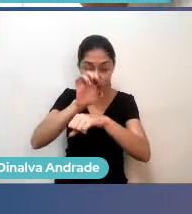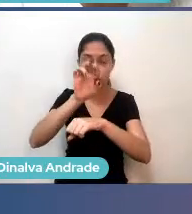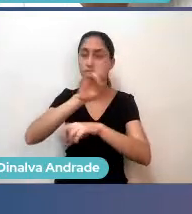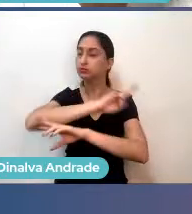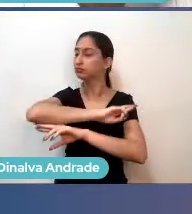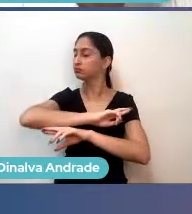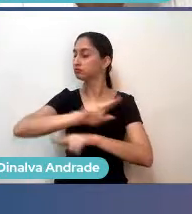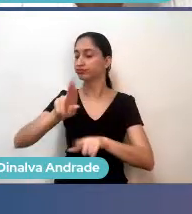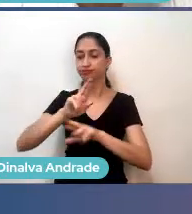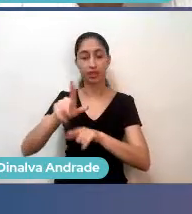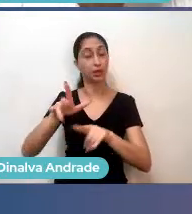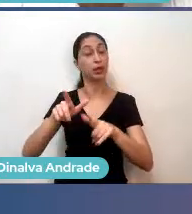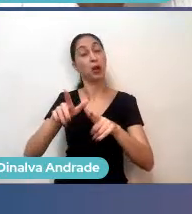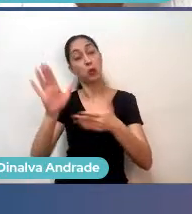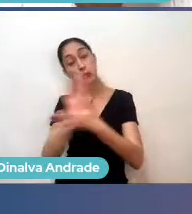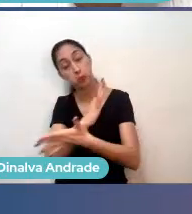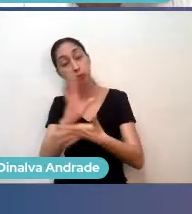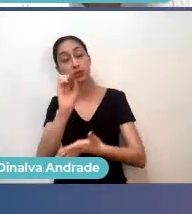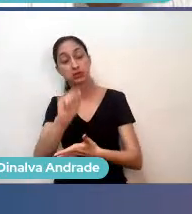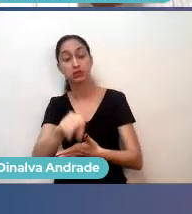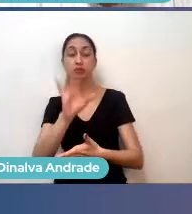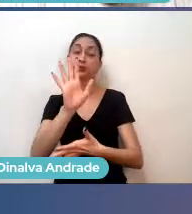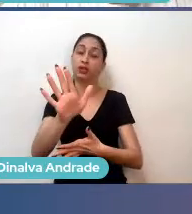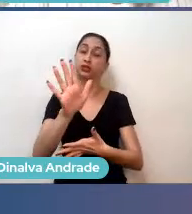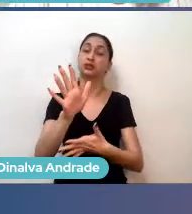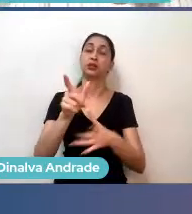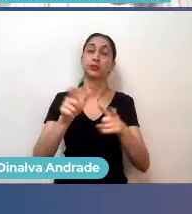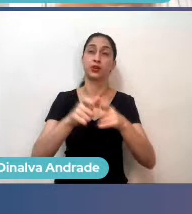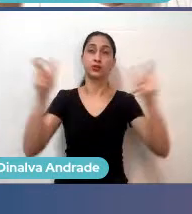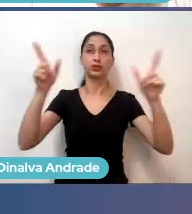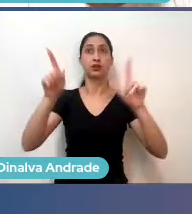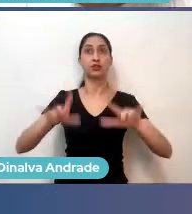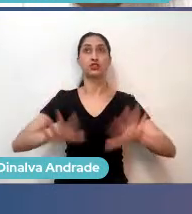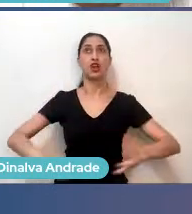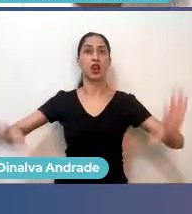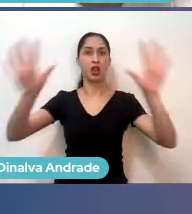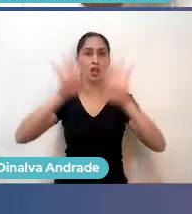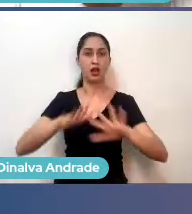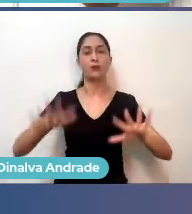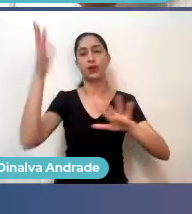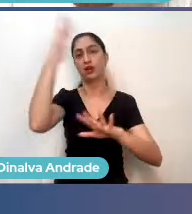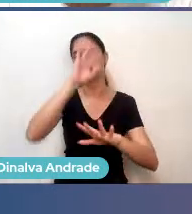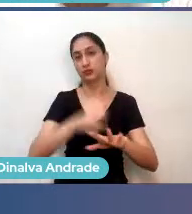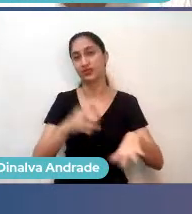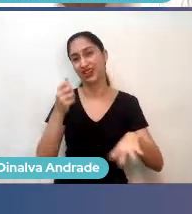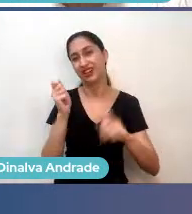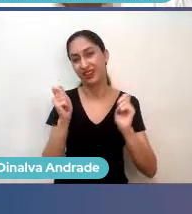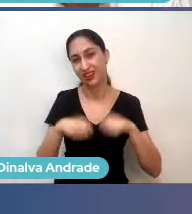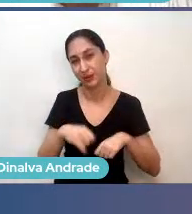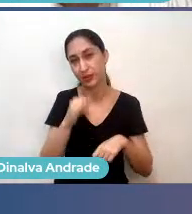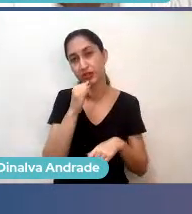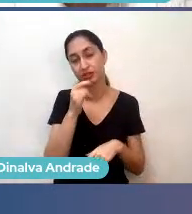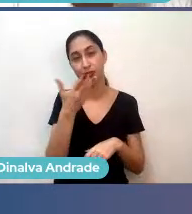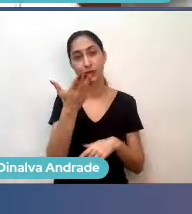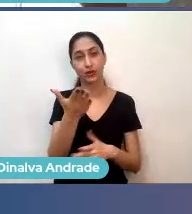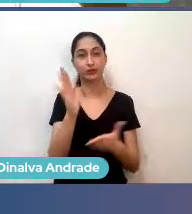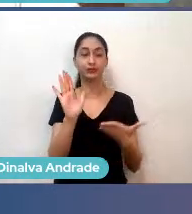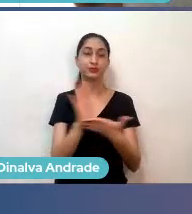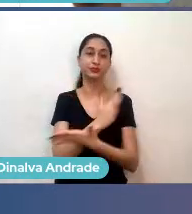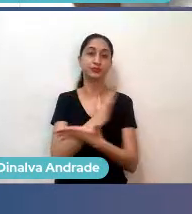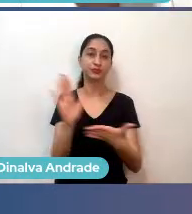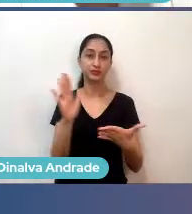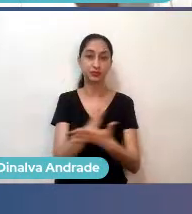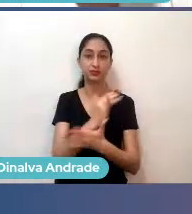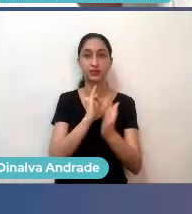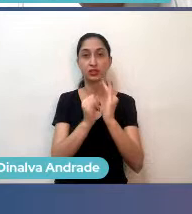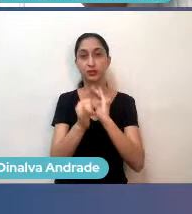geralmente elas são localizadas em cidades específicas, e aí aqui nesse mapinha tem um exemplo de algumas delas, não são todas, tem algumas, como